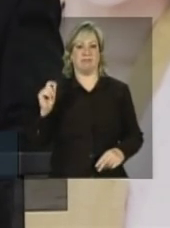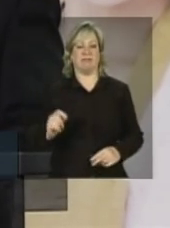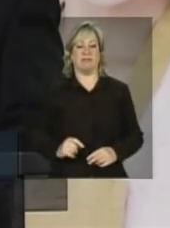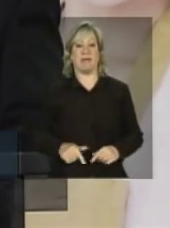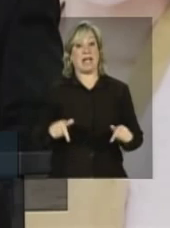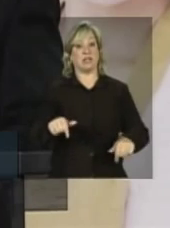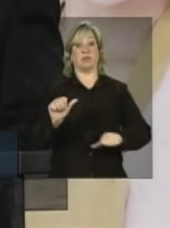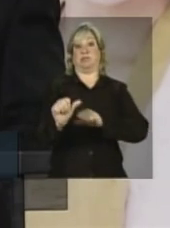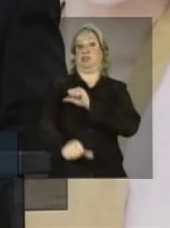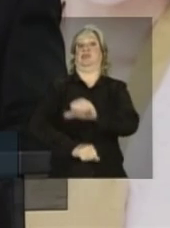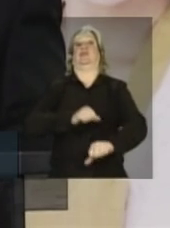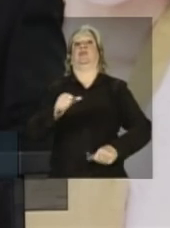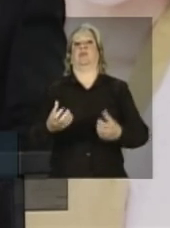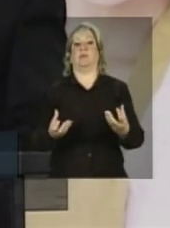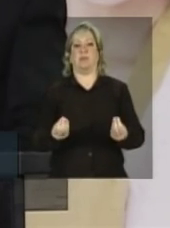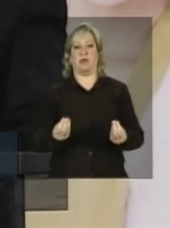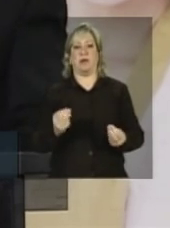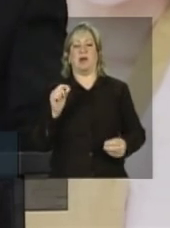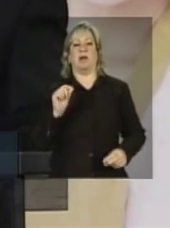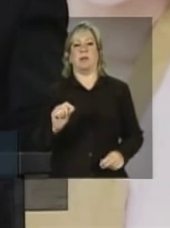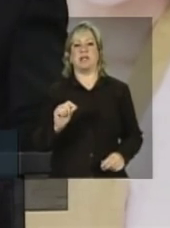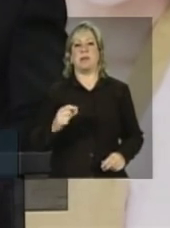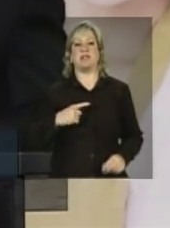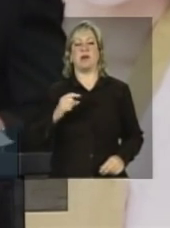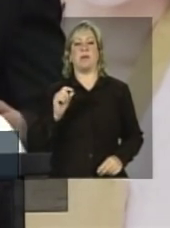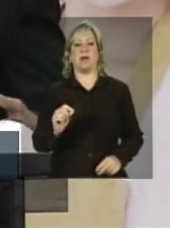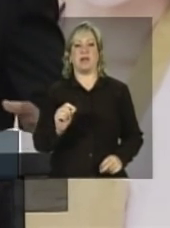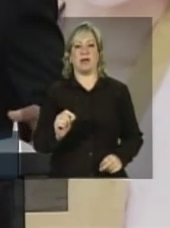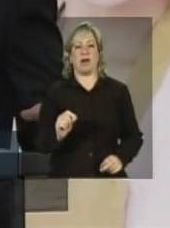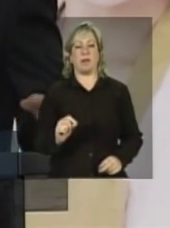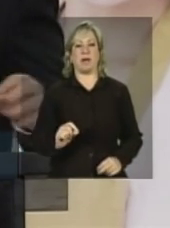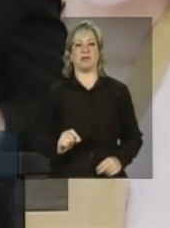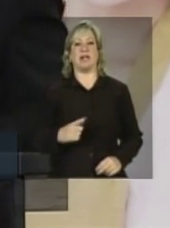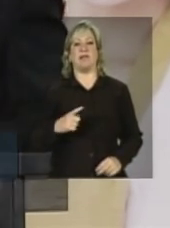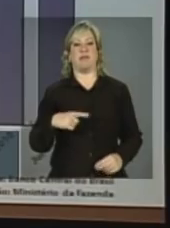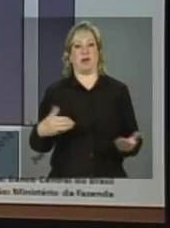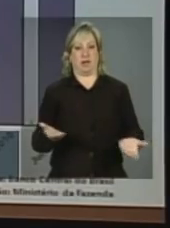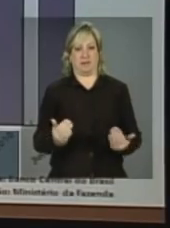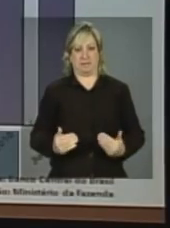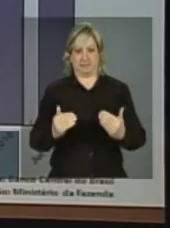mudou bastante. Nós podemos ver, passando adiante,